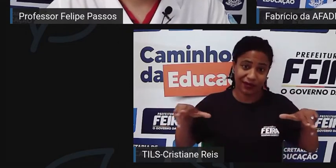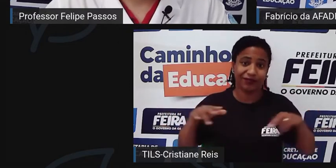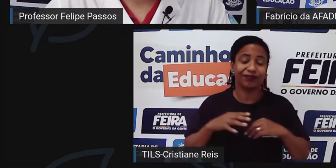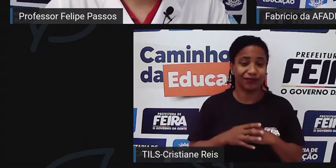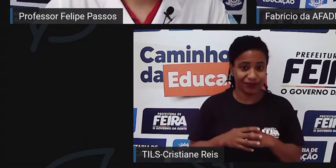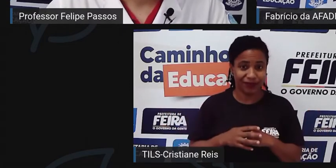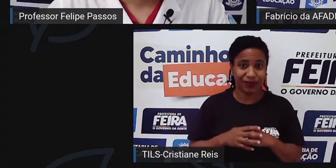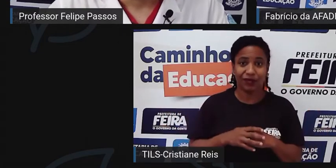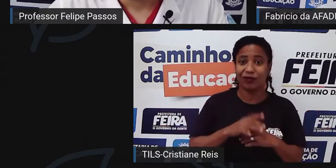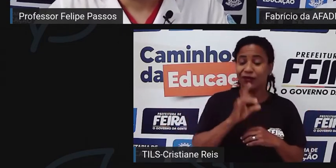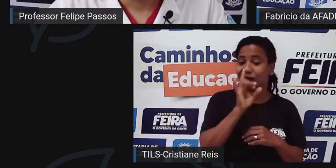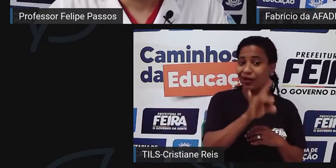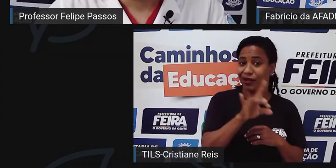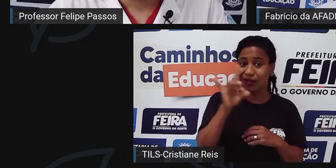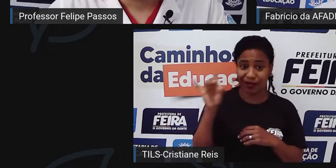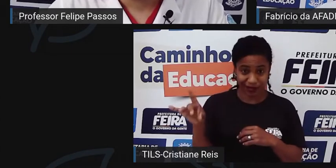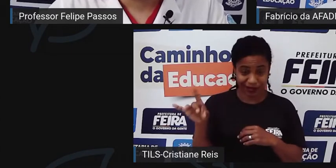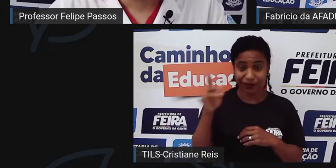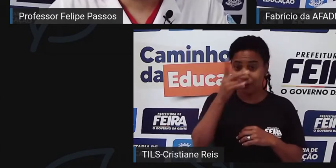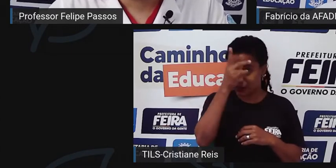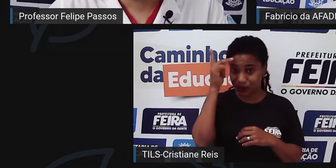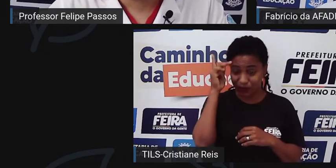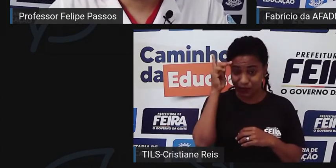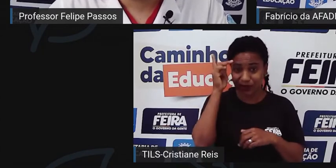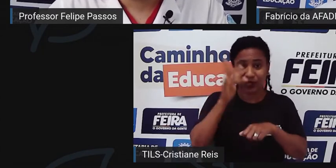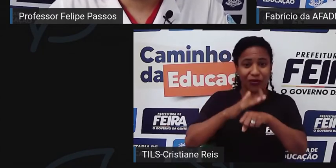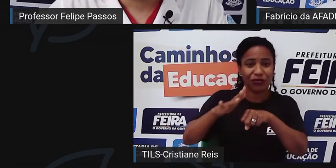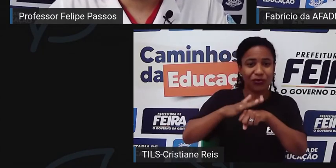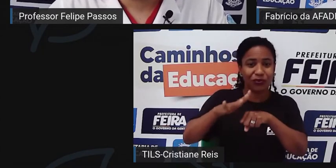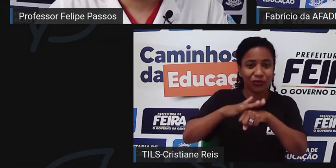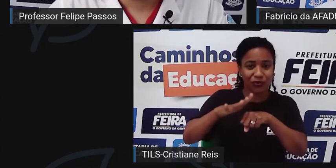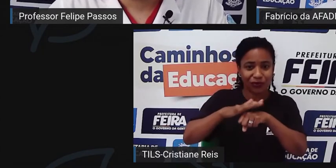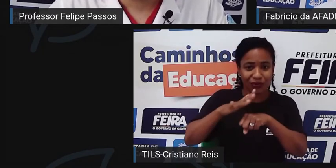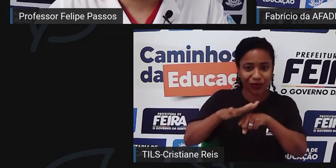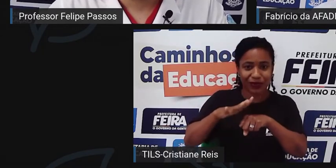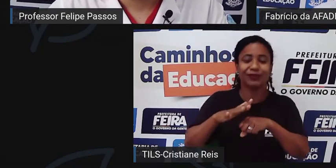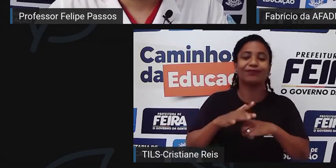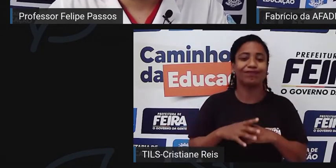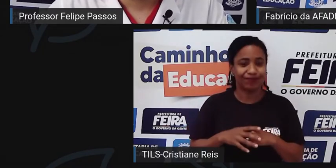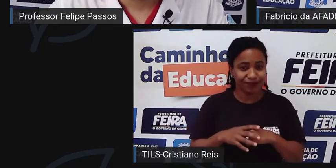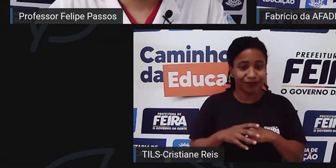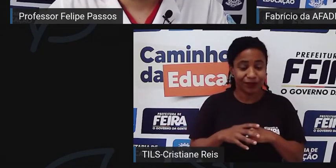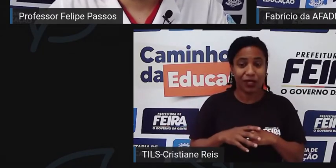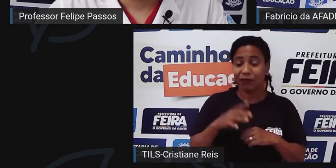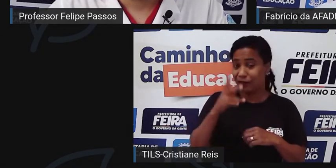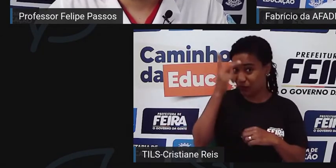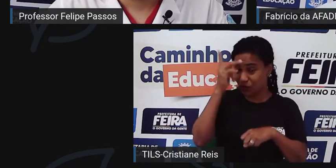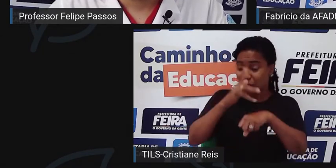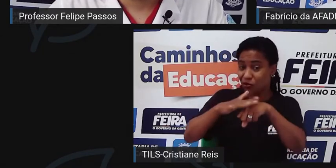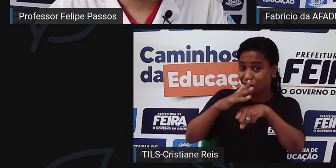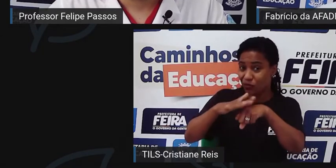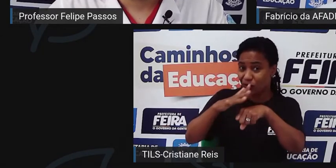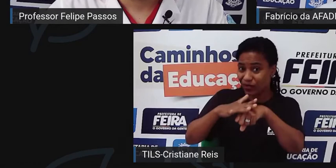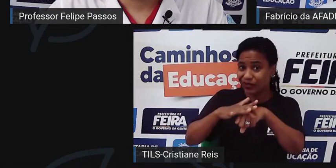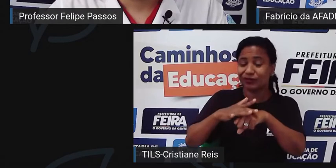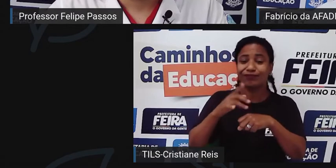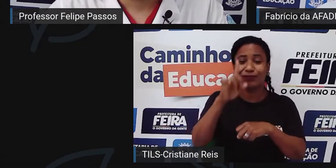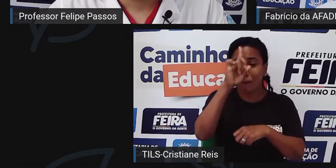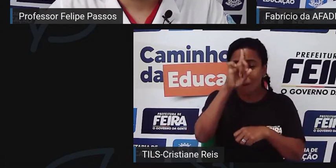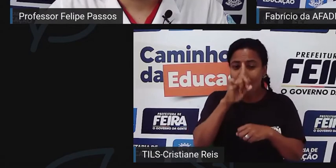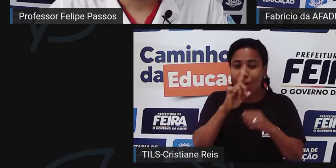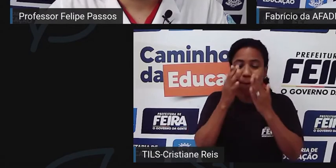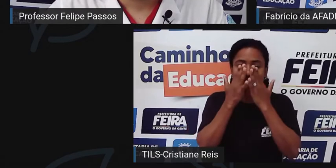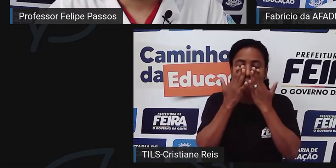cada um tem uma coisa, devido, cada, cada pessoa com a doença fos-ciforme, a doença fos-ciforme, ela se